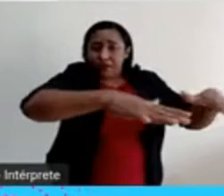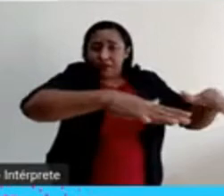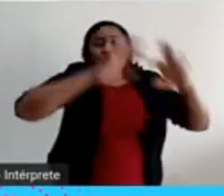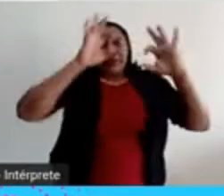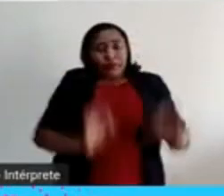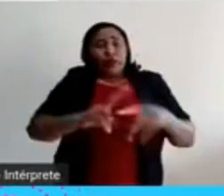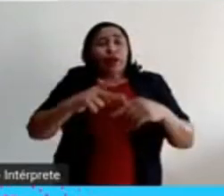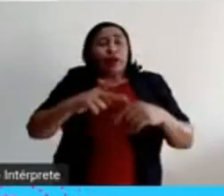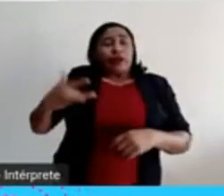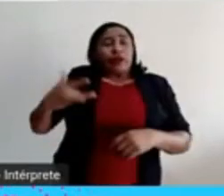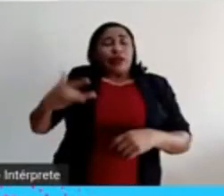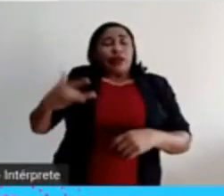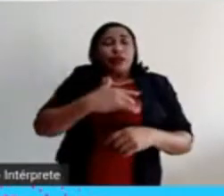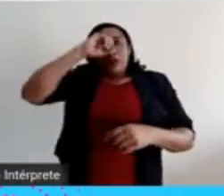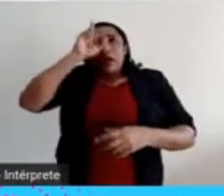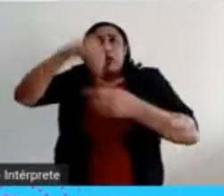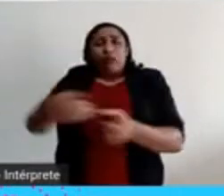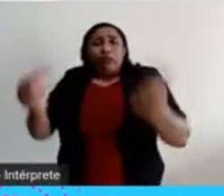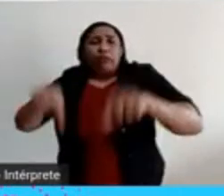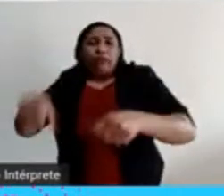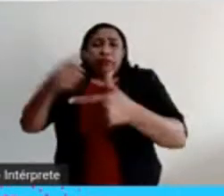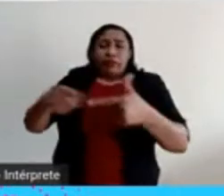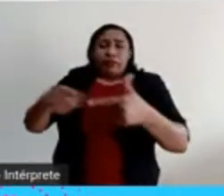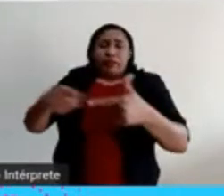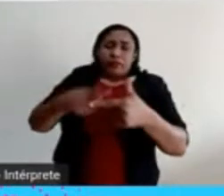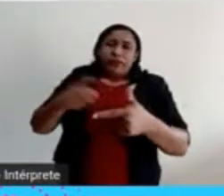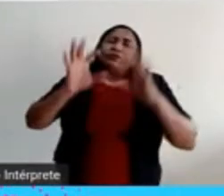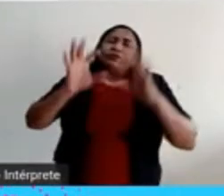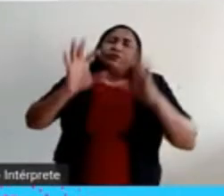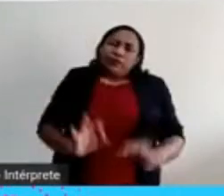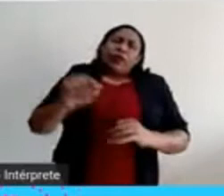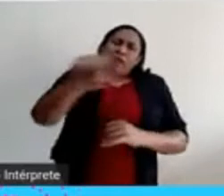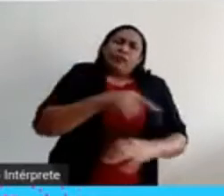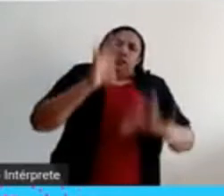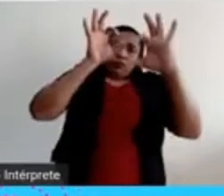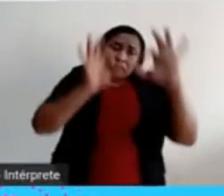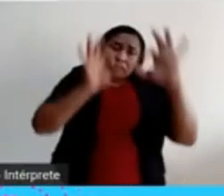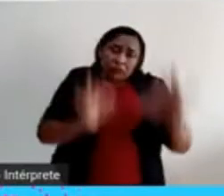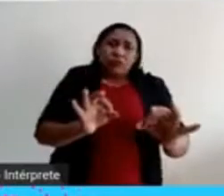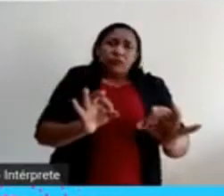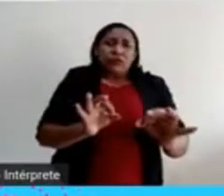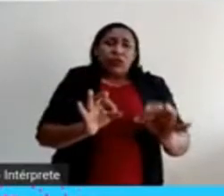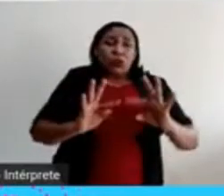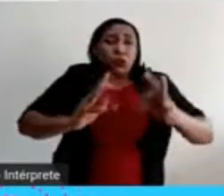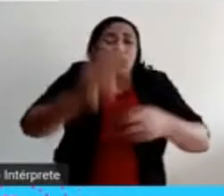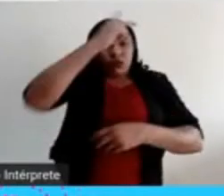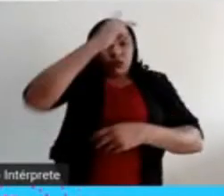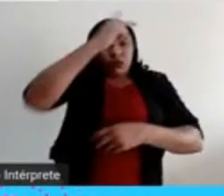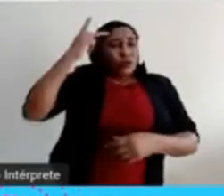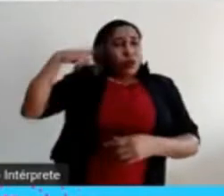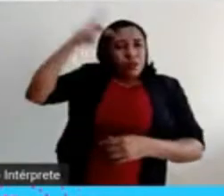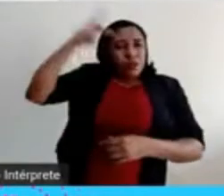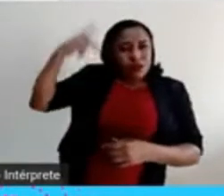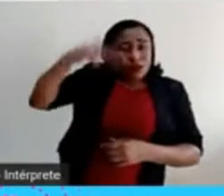colapso. Então, podem ter certeza, todas as pessoas na Paraíba, a população do Estado,